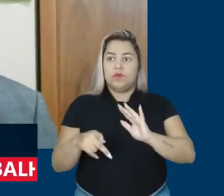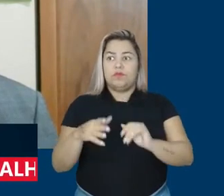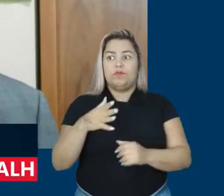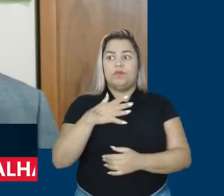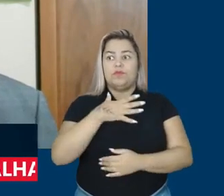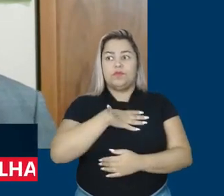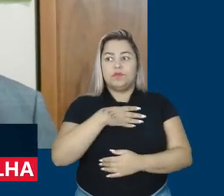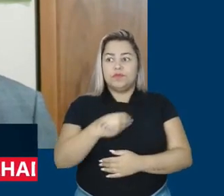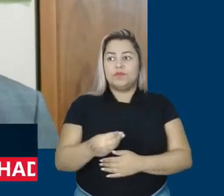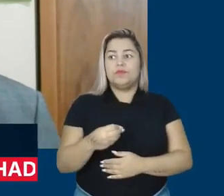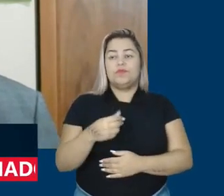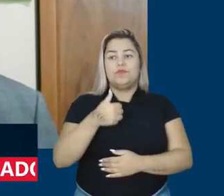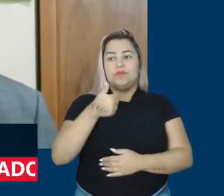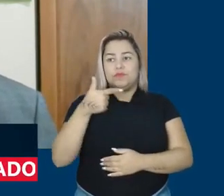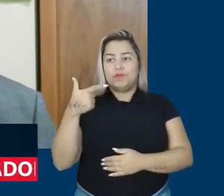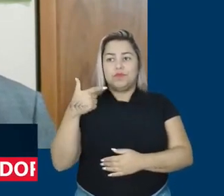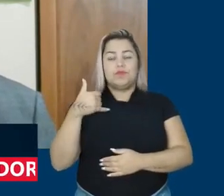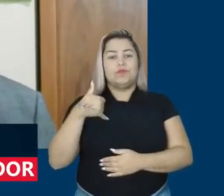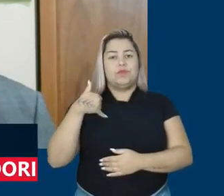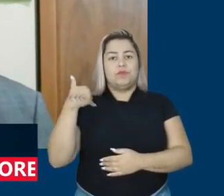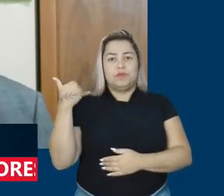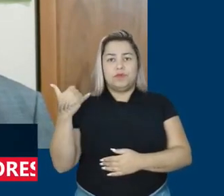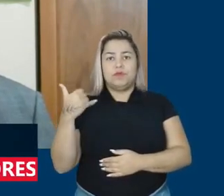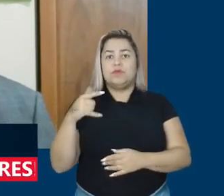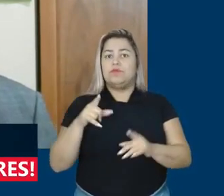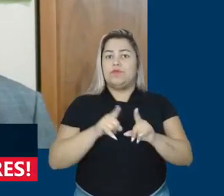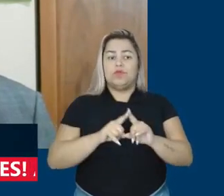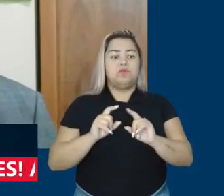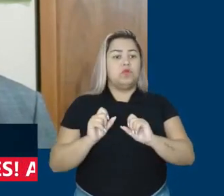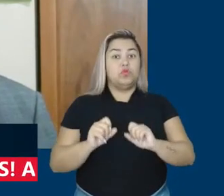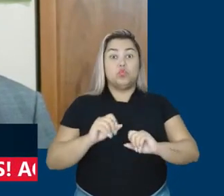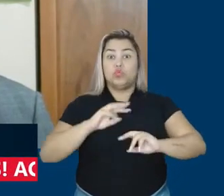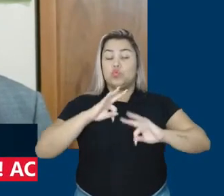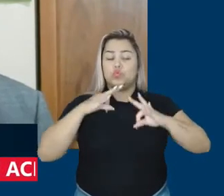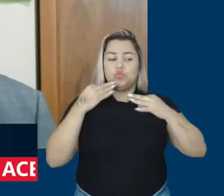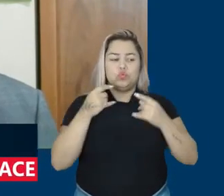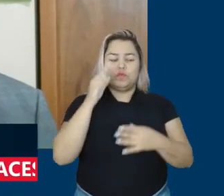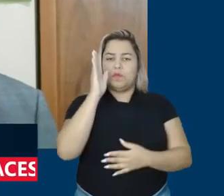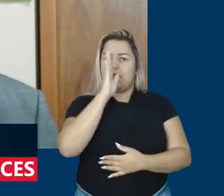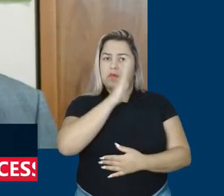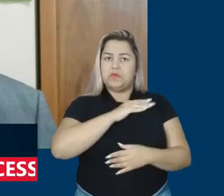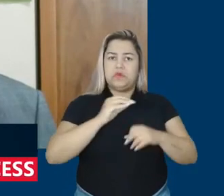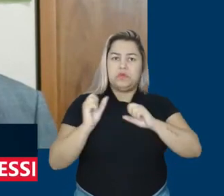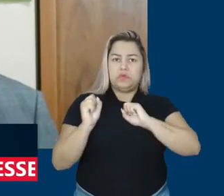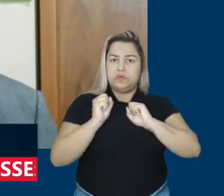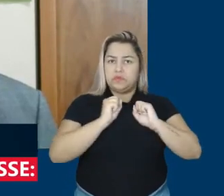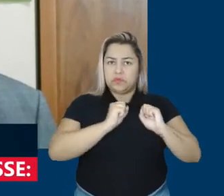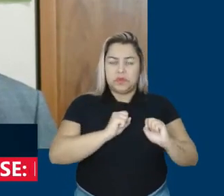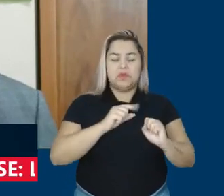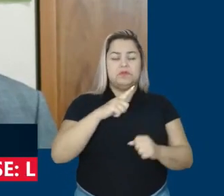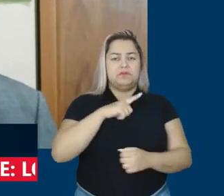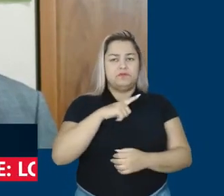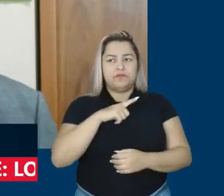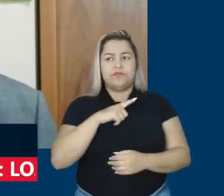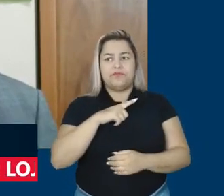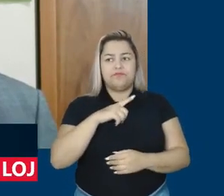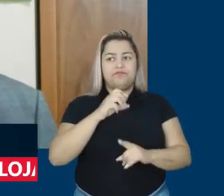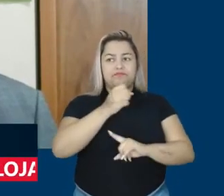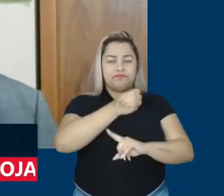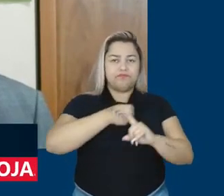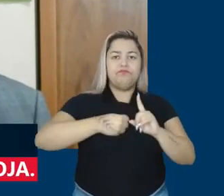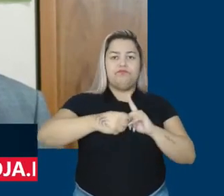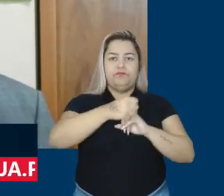12 anos. Uma pessoa que faz isso é capaz de tudo de mal que se possa ter ideia na sociedade.